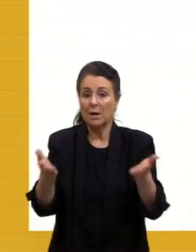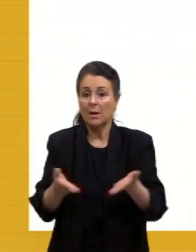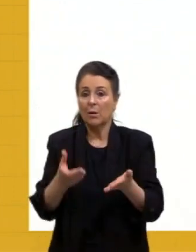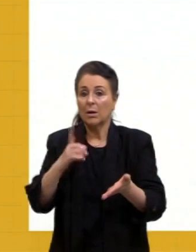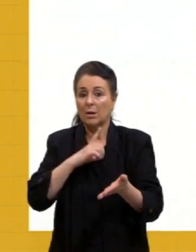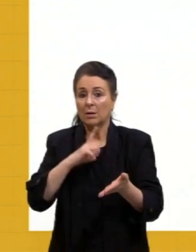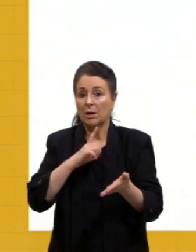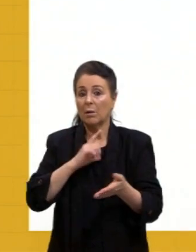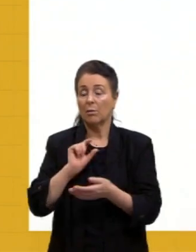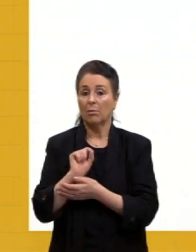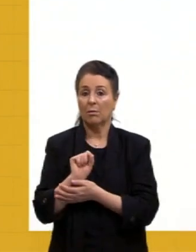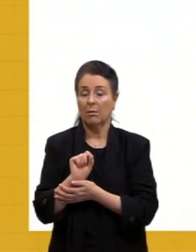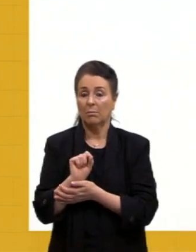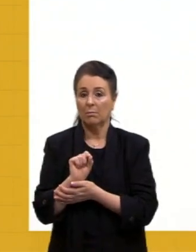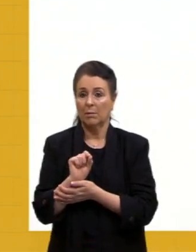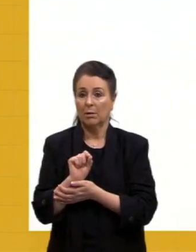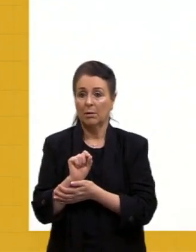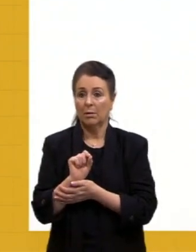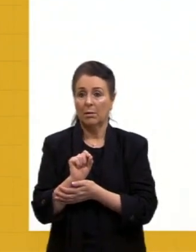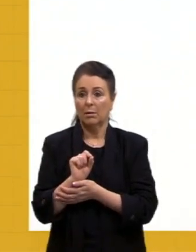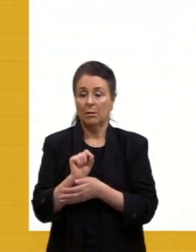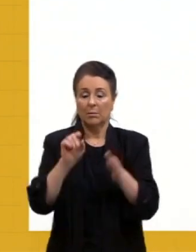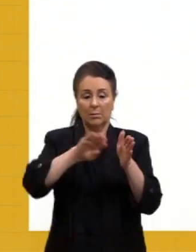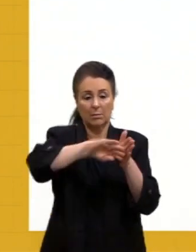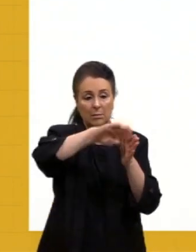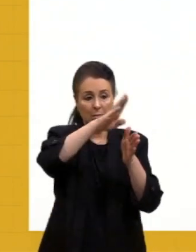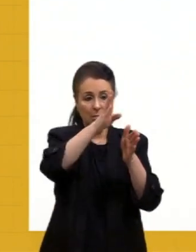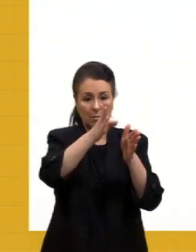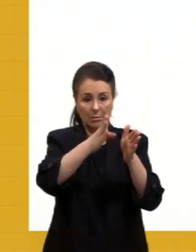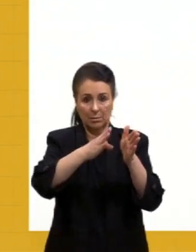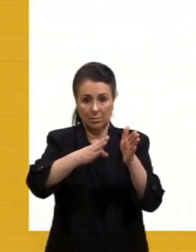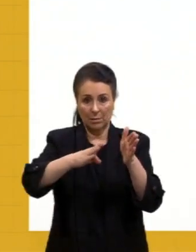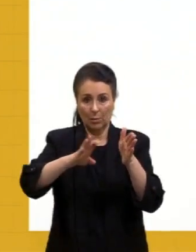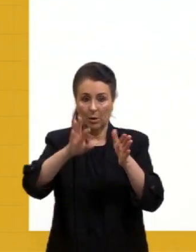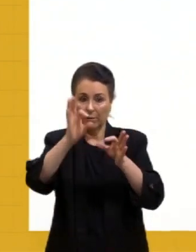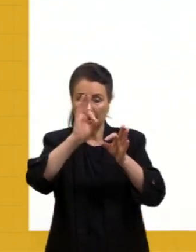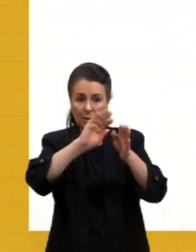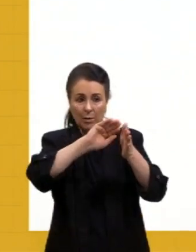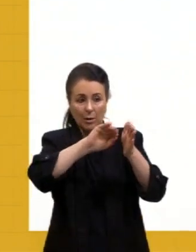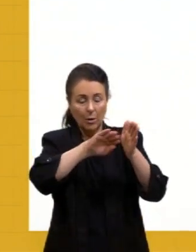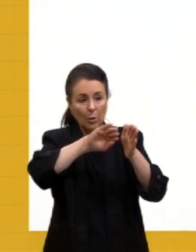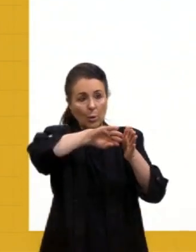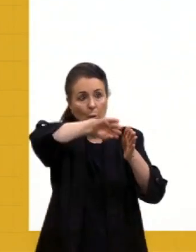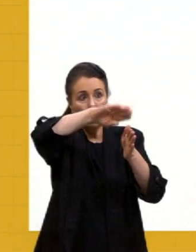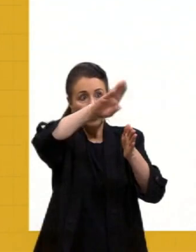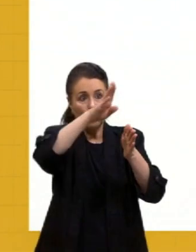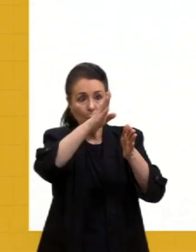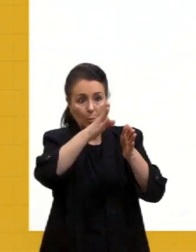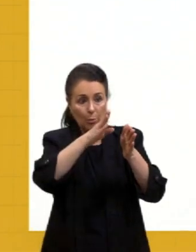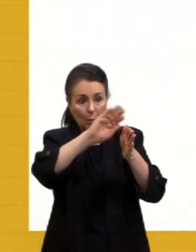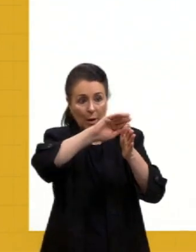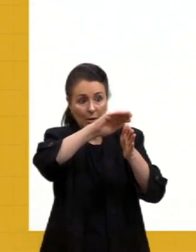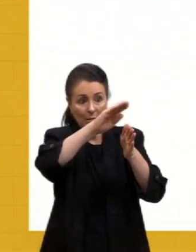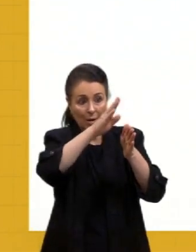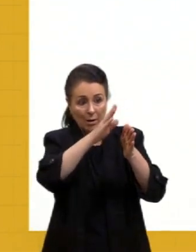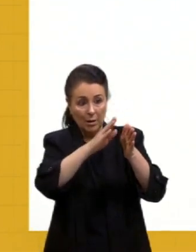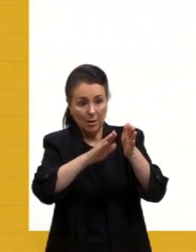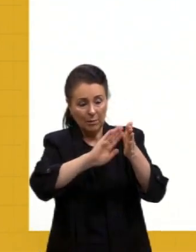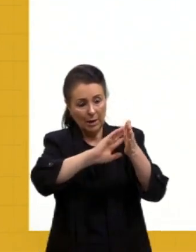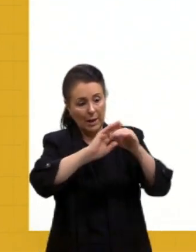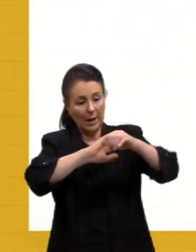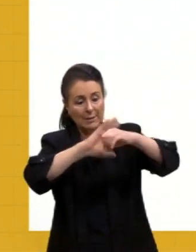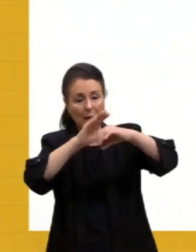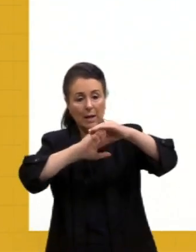ter justamente a deformação delas. Nós vamos ter a modelagem delas. Então, nós temos o intemperismo. O intemperismo é quando essa